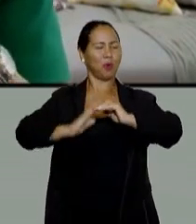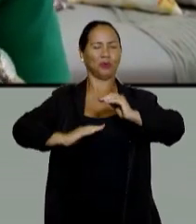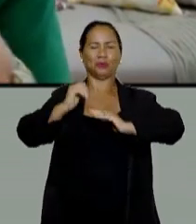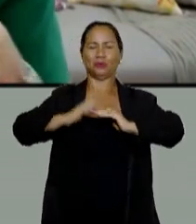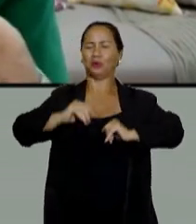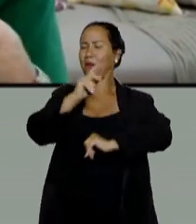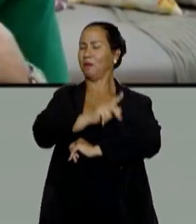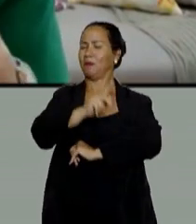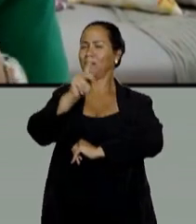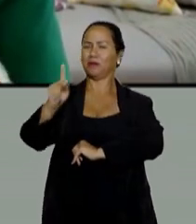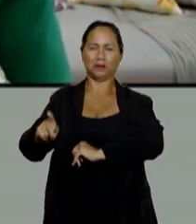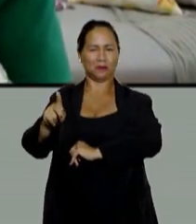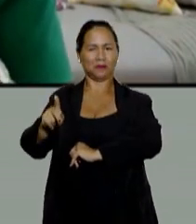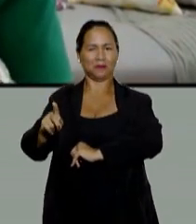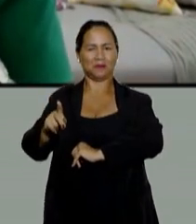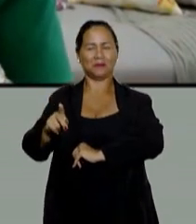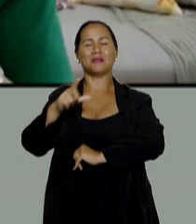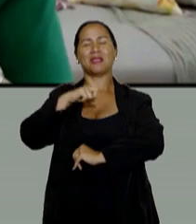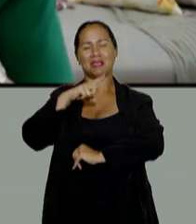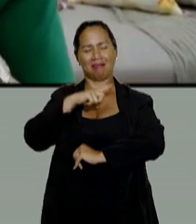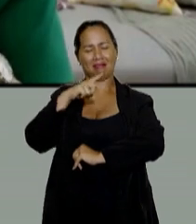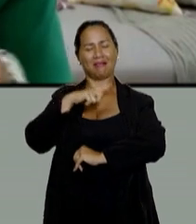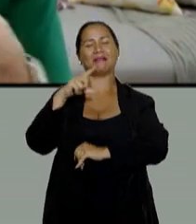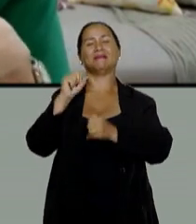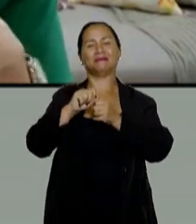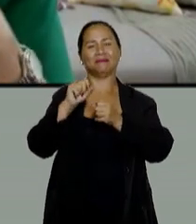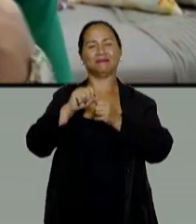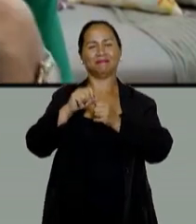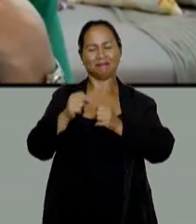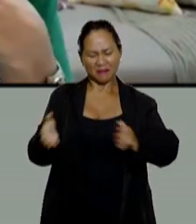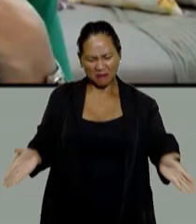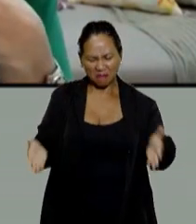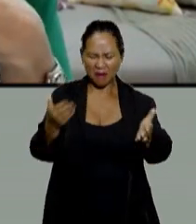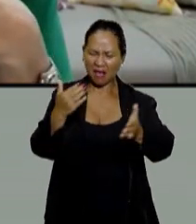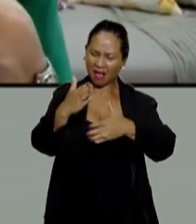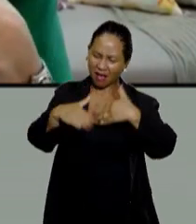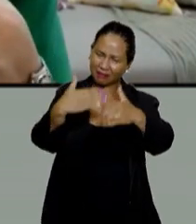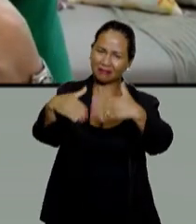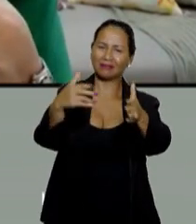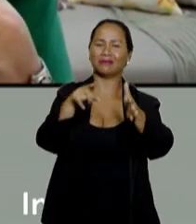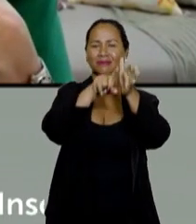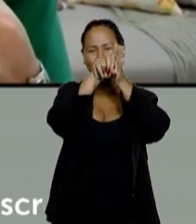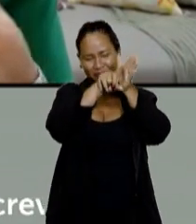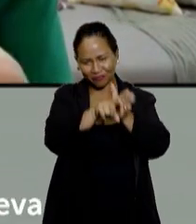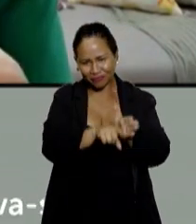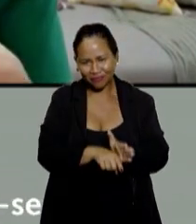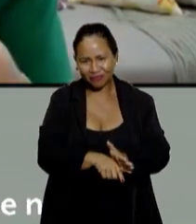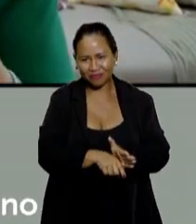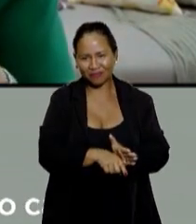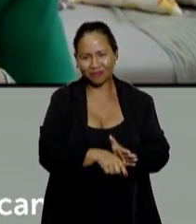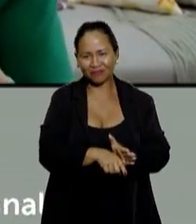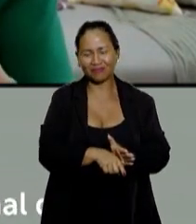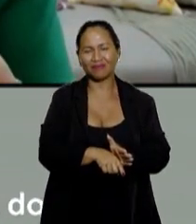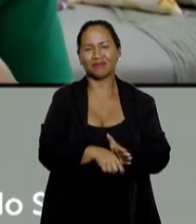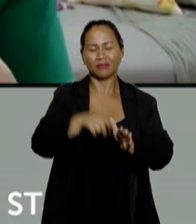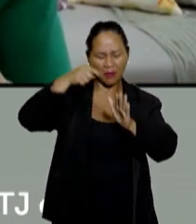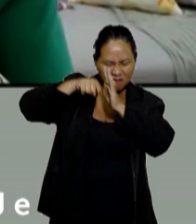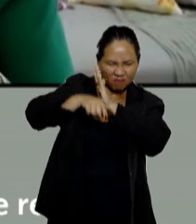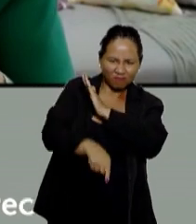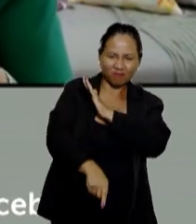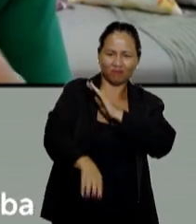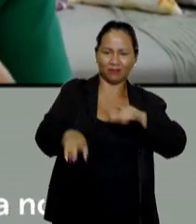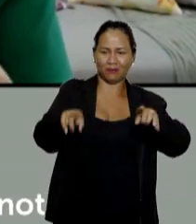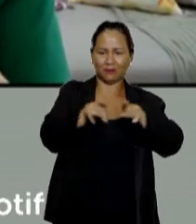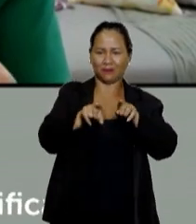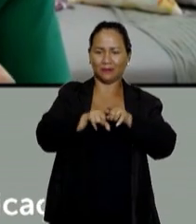acadêmicos que estão adiantando pesquisas, se aprofundando em pesquisas, que